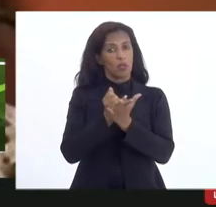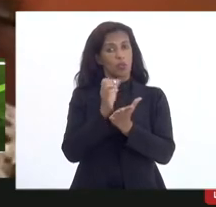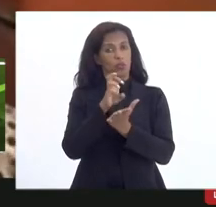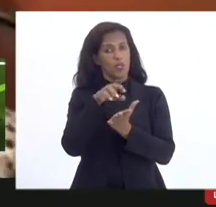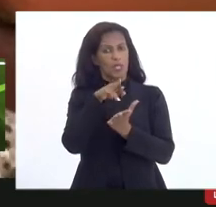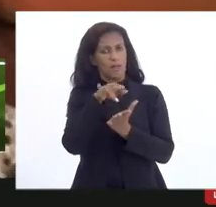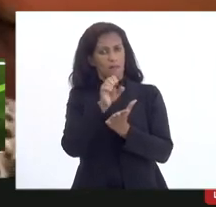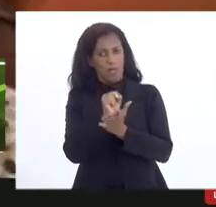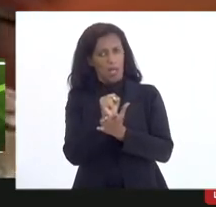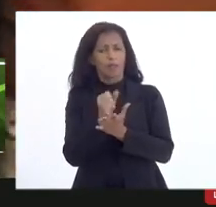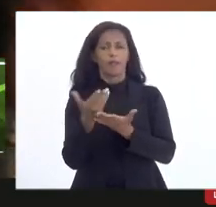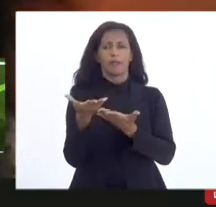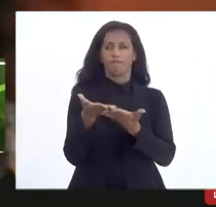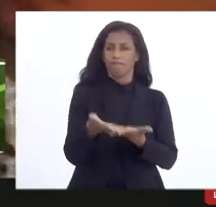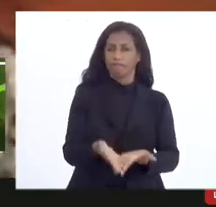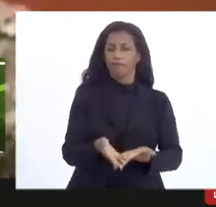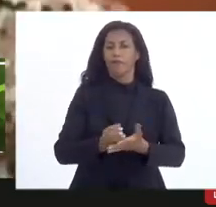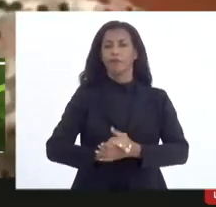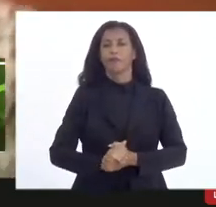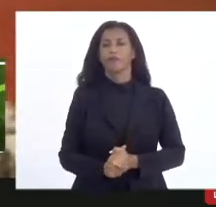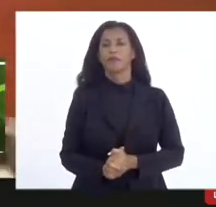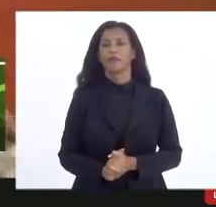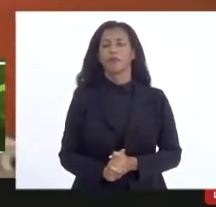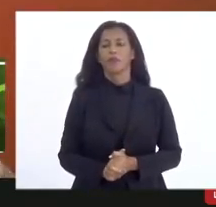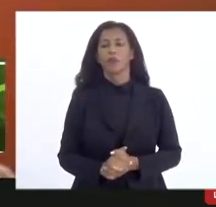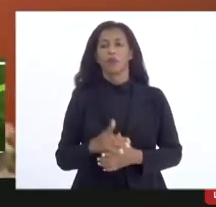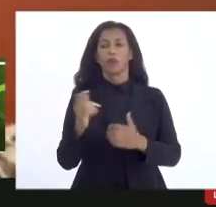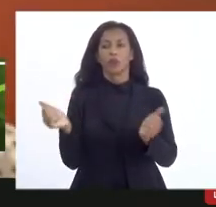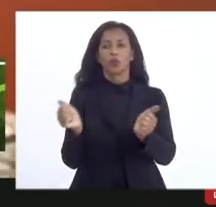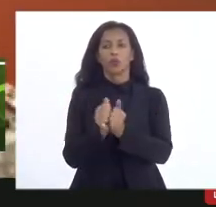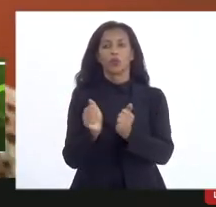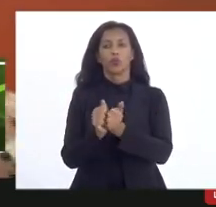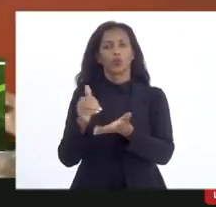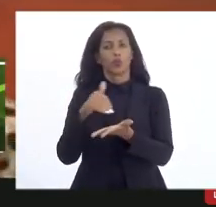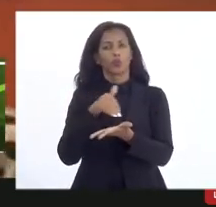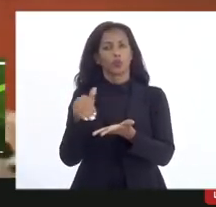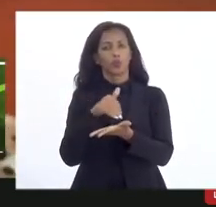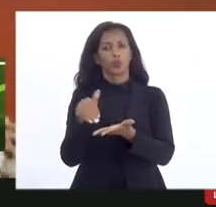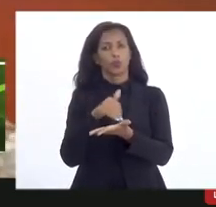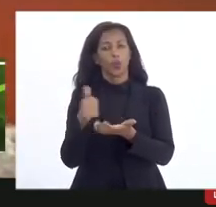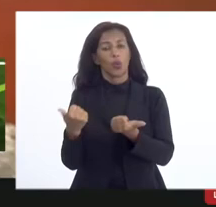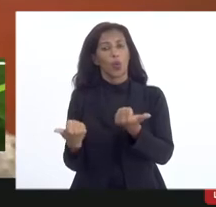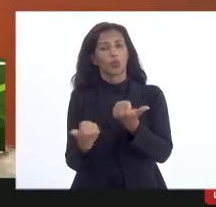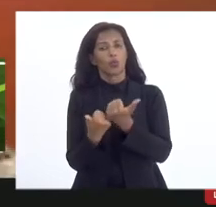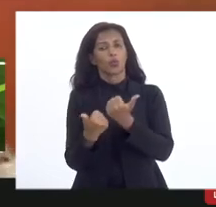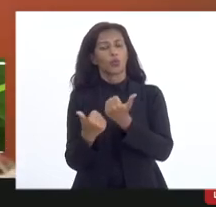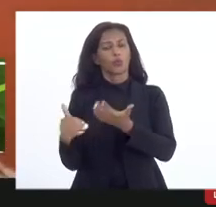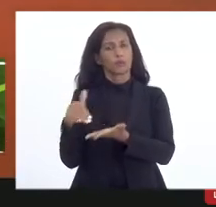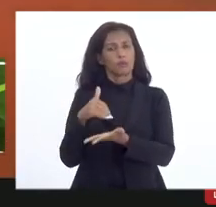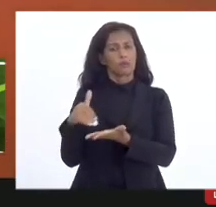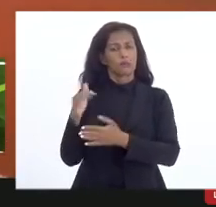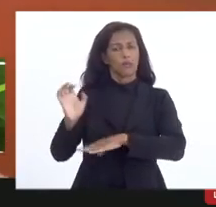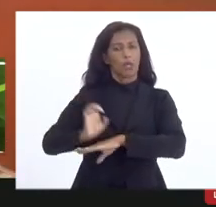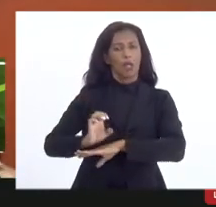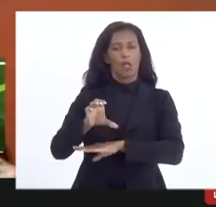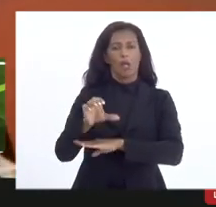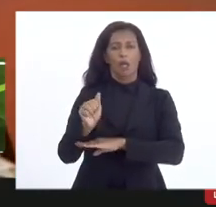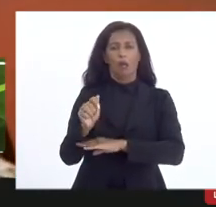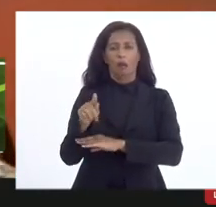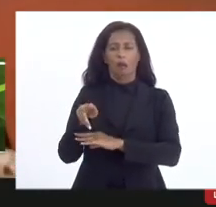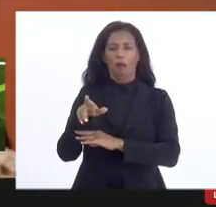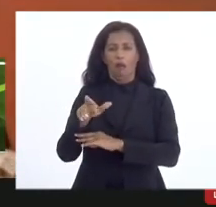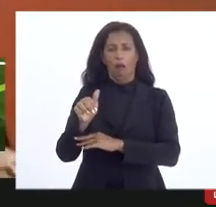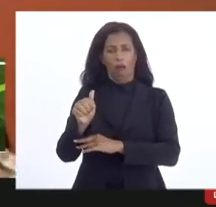foi feita junto com a secretaria a subsecretária de estado Carla Preti